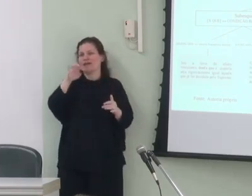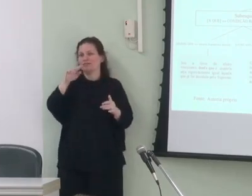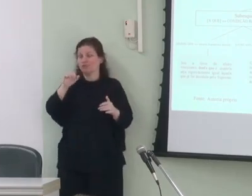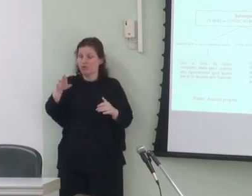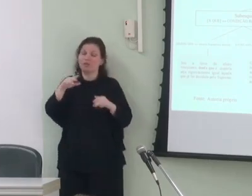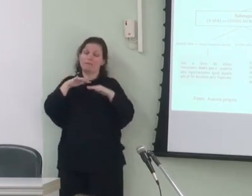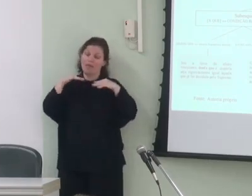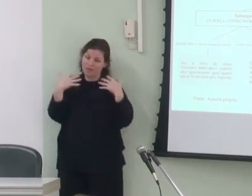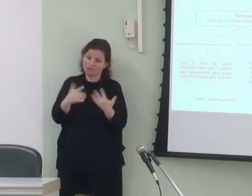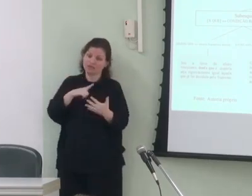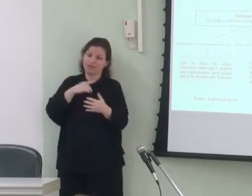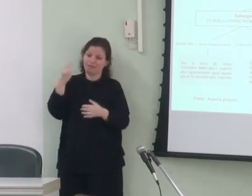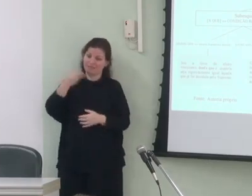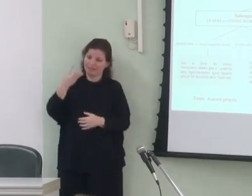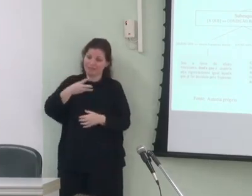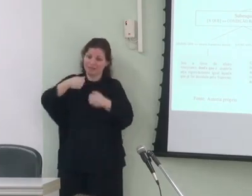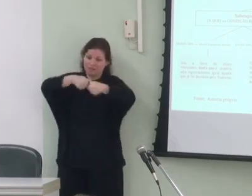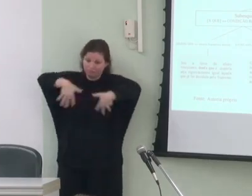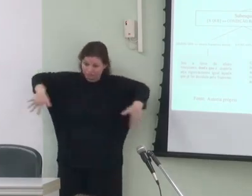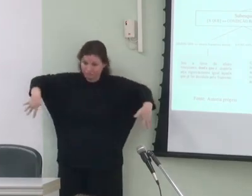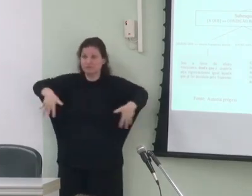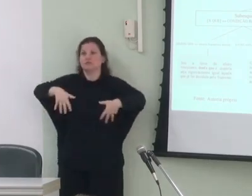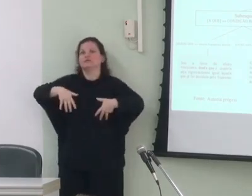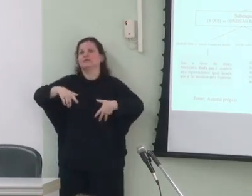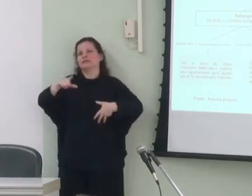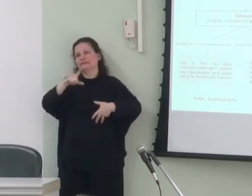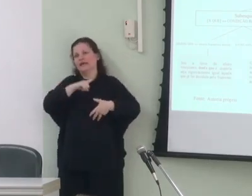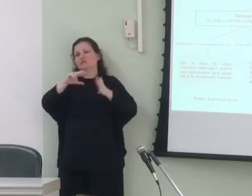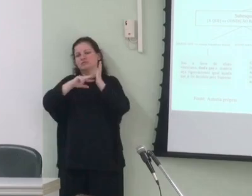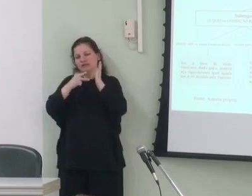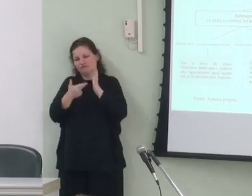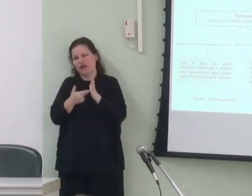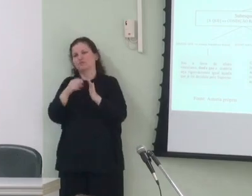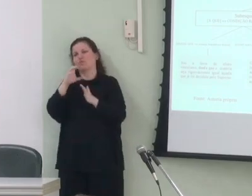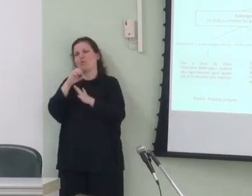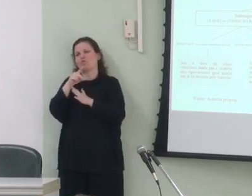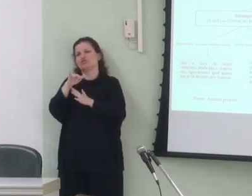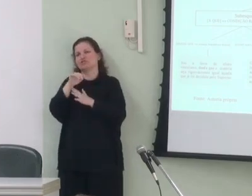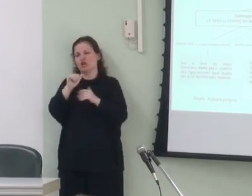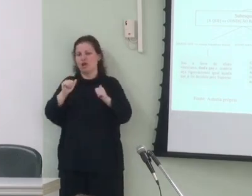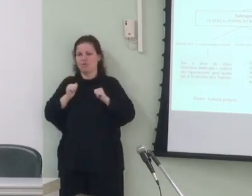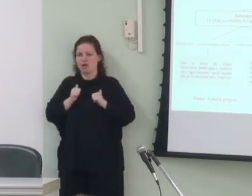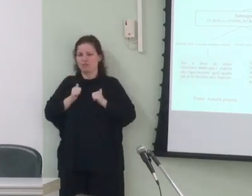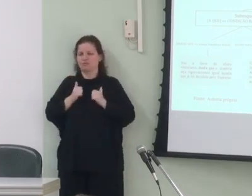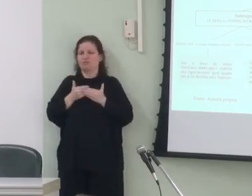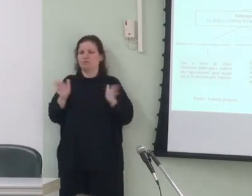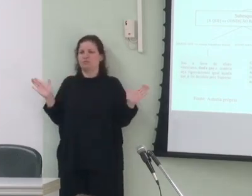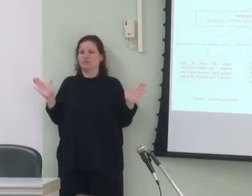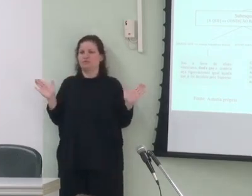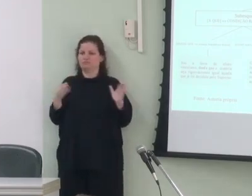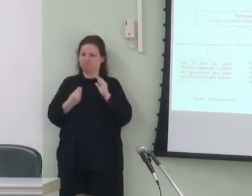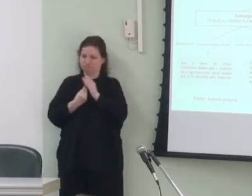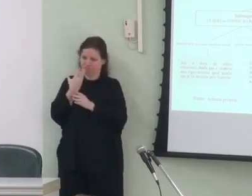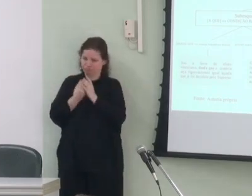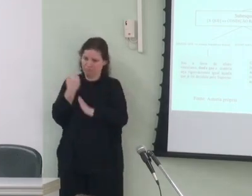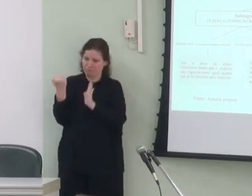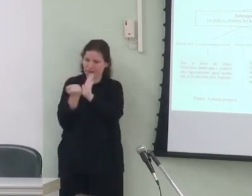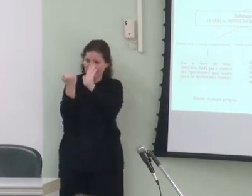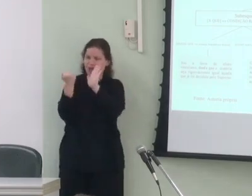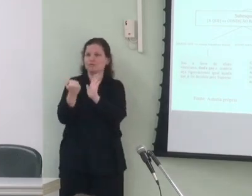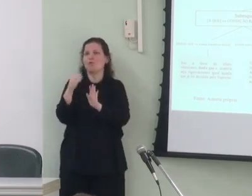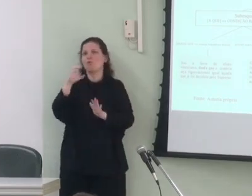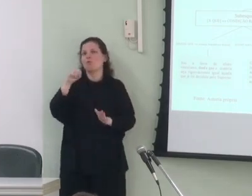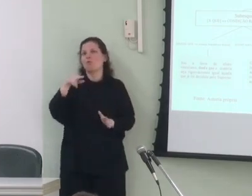formada ainda por um terceiro subesquema que conceitualiza um significado condicional mais neutro e aberto produtivamente marcado pela